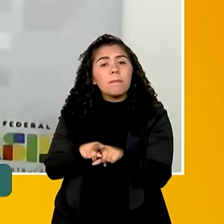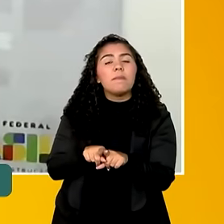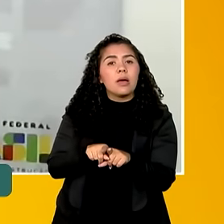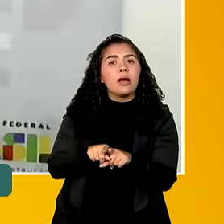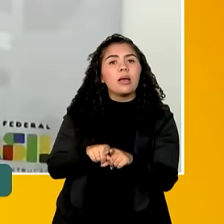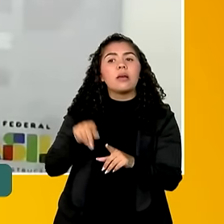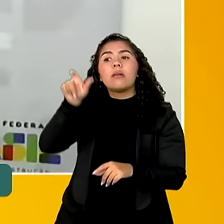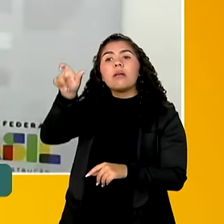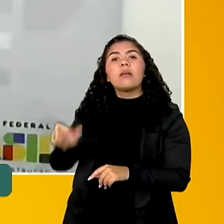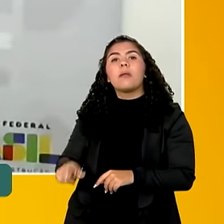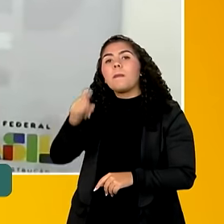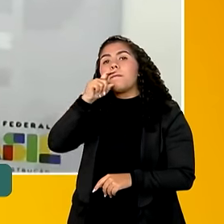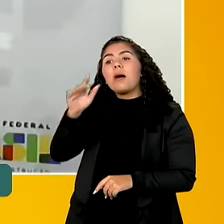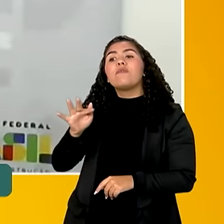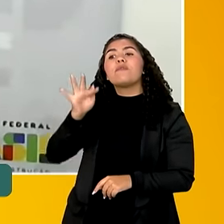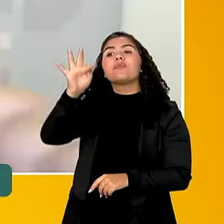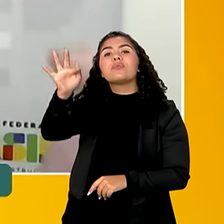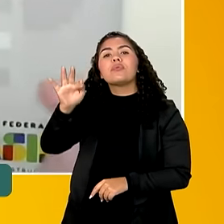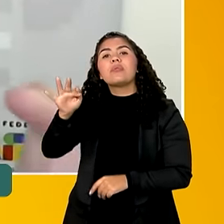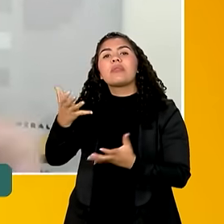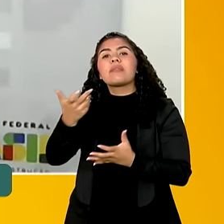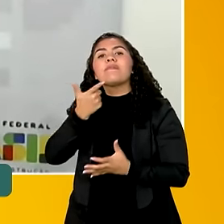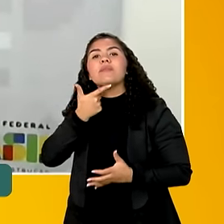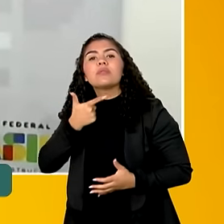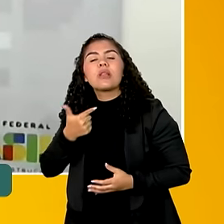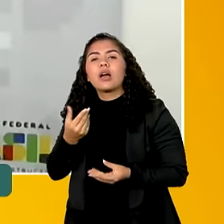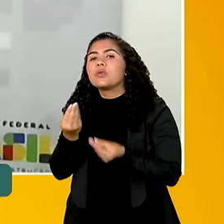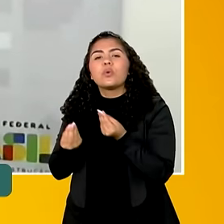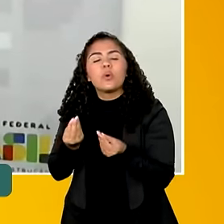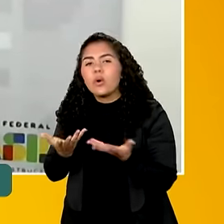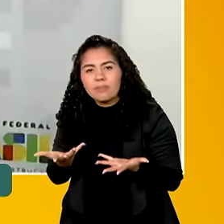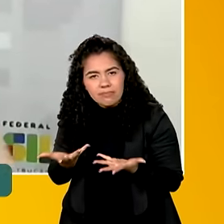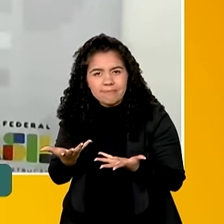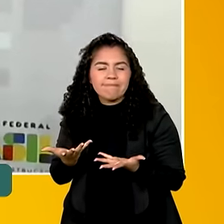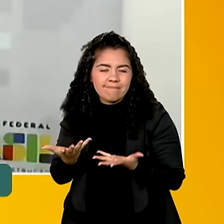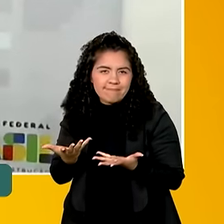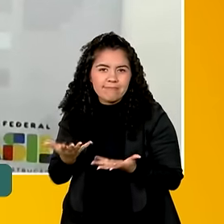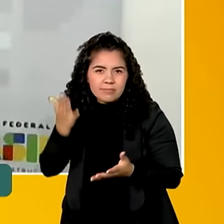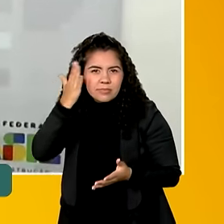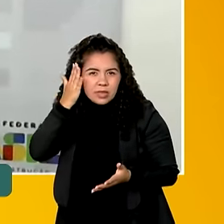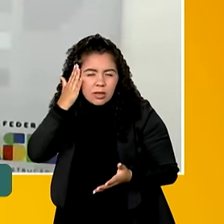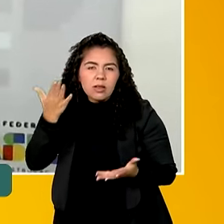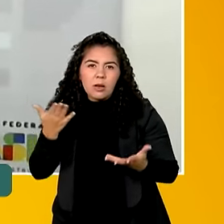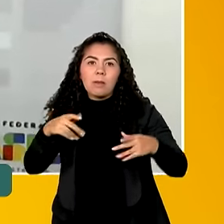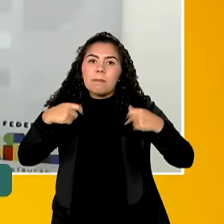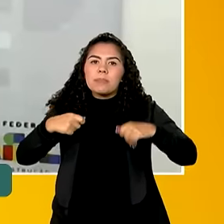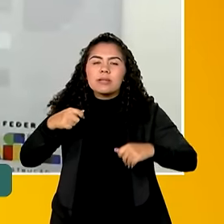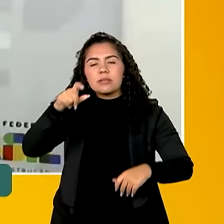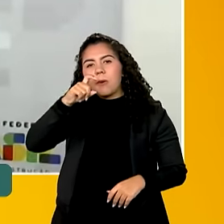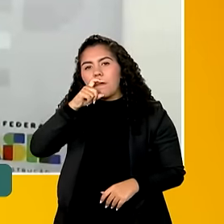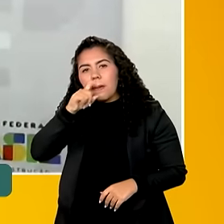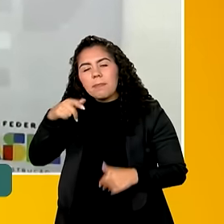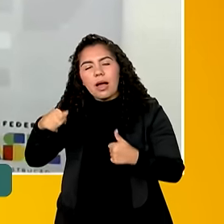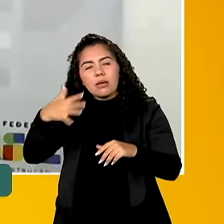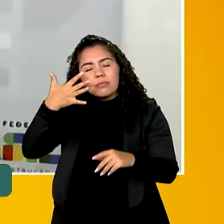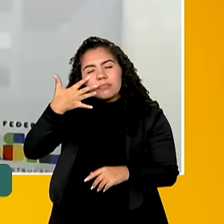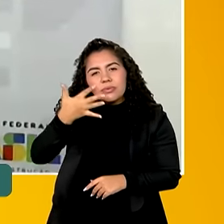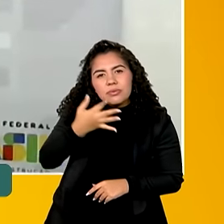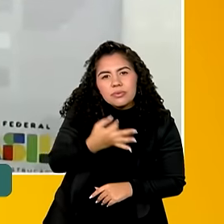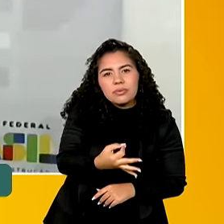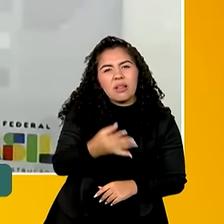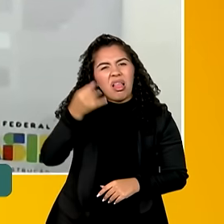que pai que ele quer ser. A gente vai justamente propor que haja uma paternidade mais cuidadora e menos